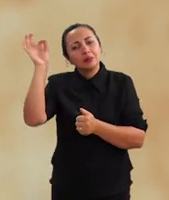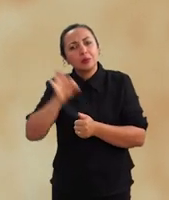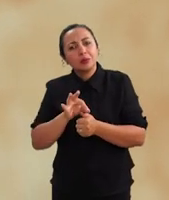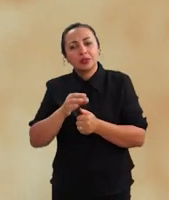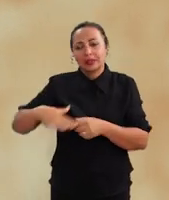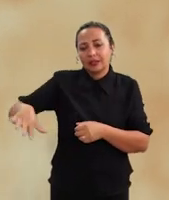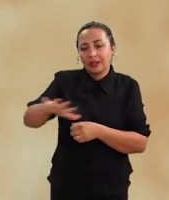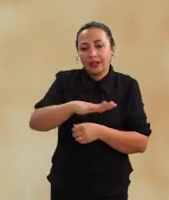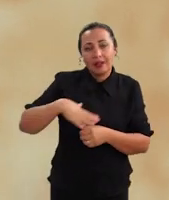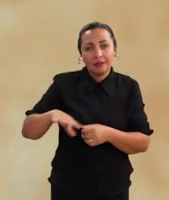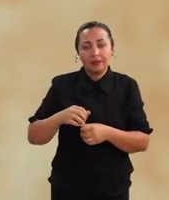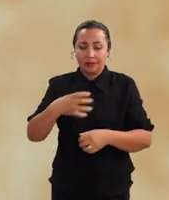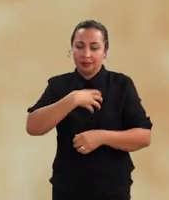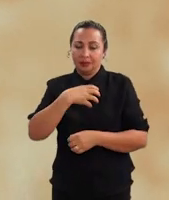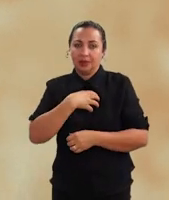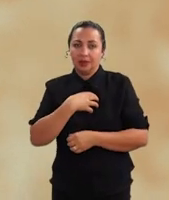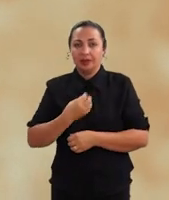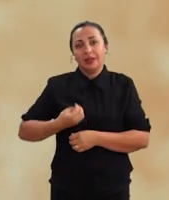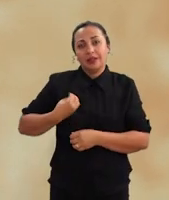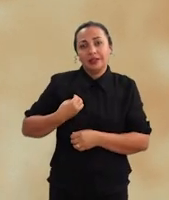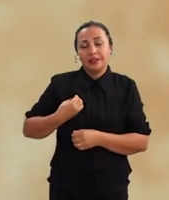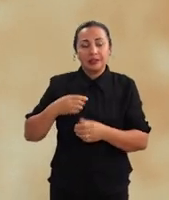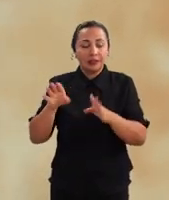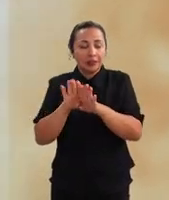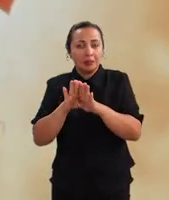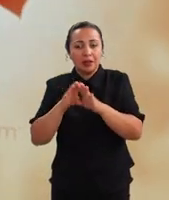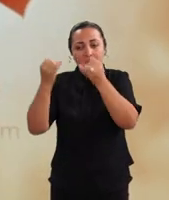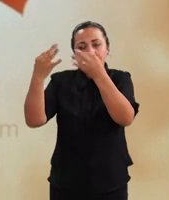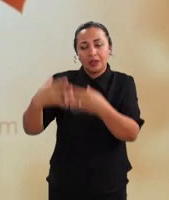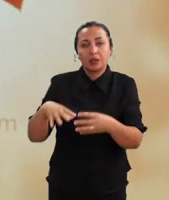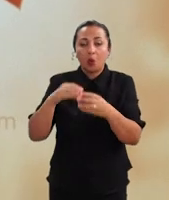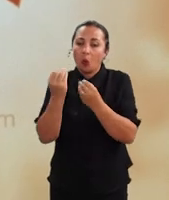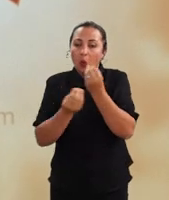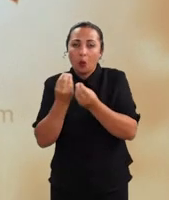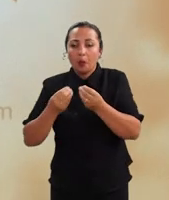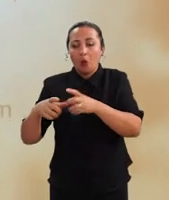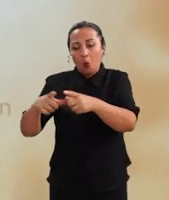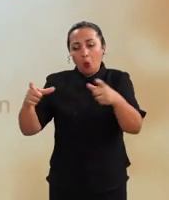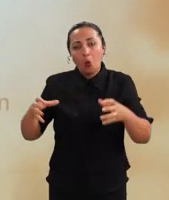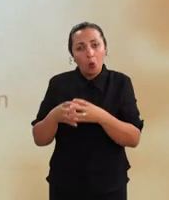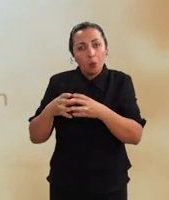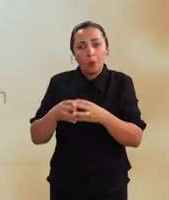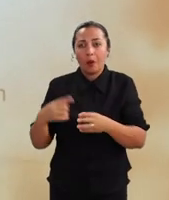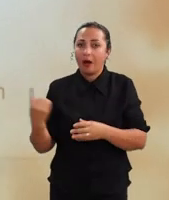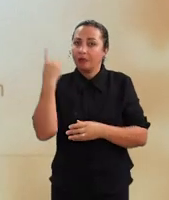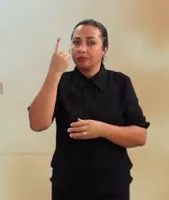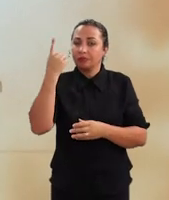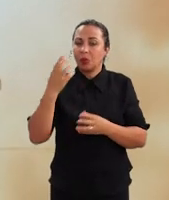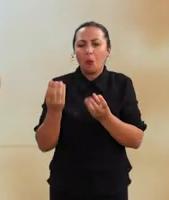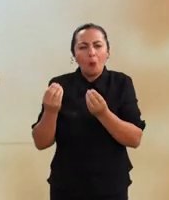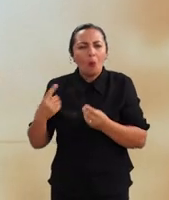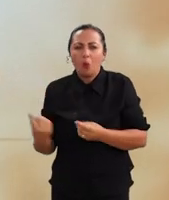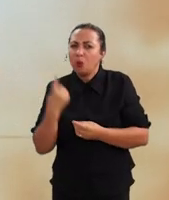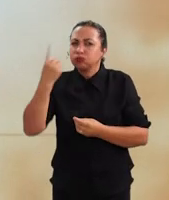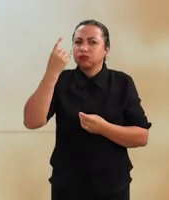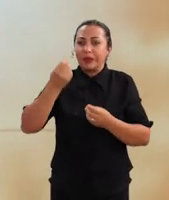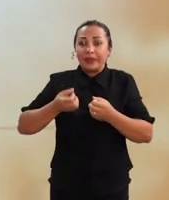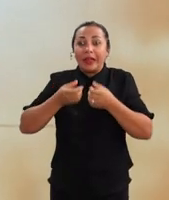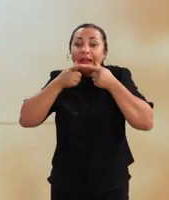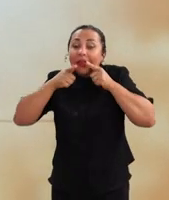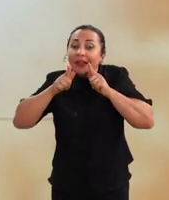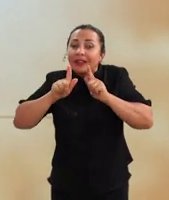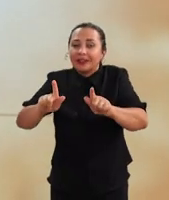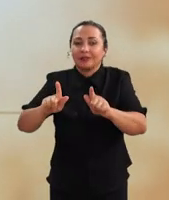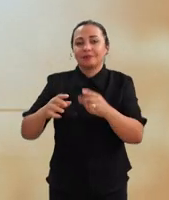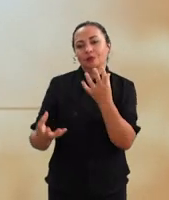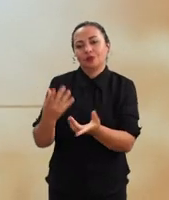% da área territorial da Bahia está classificada dentro dos grupos alto, muito alto e extremo de risco de incidência